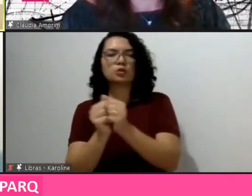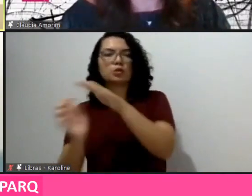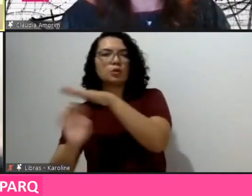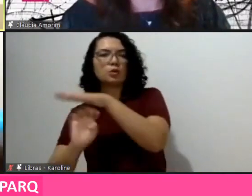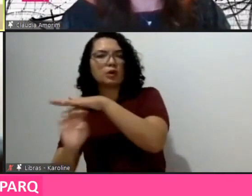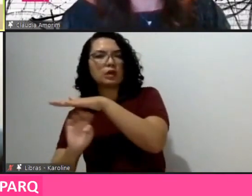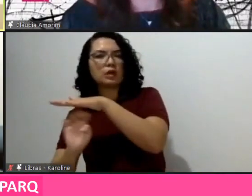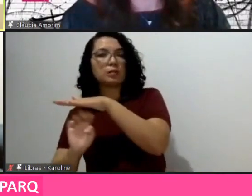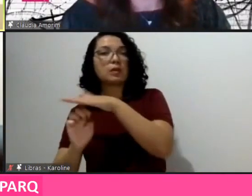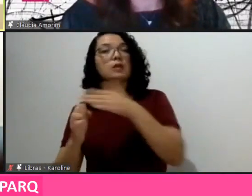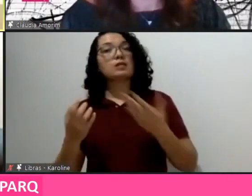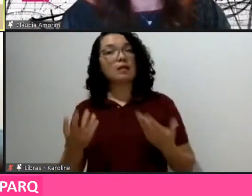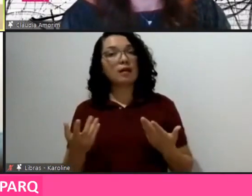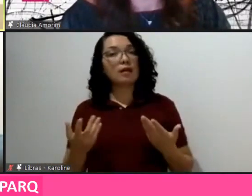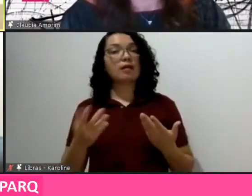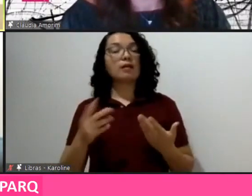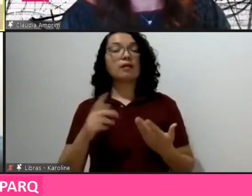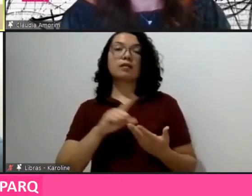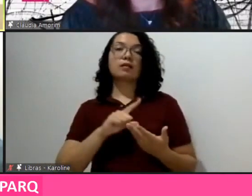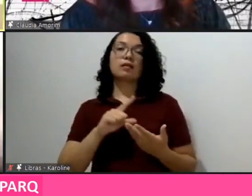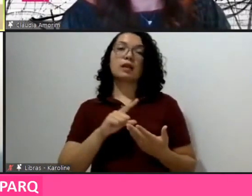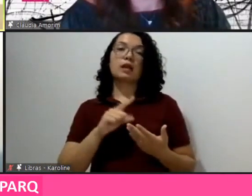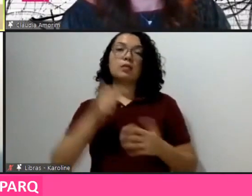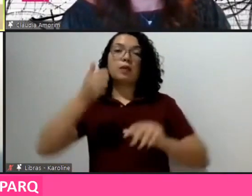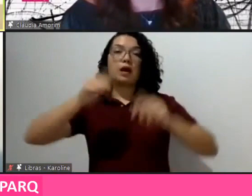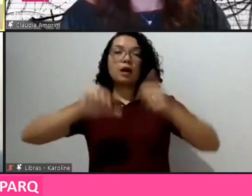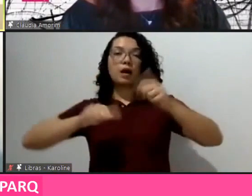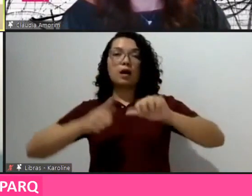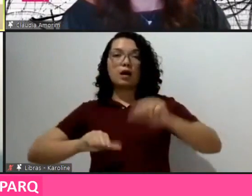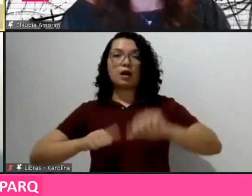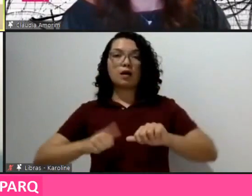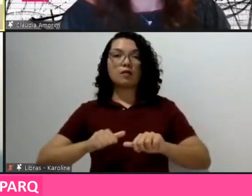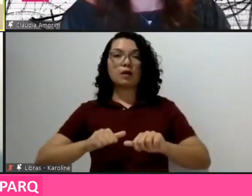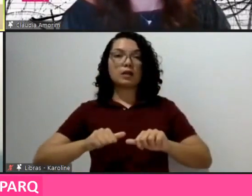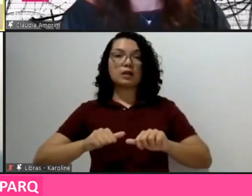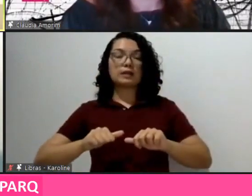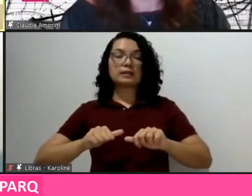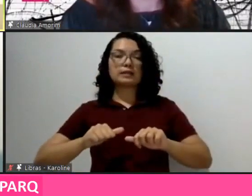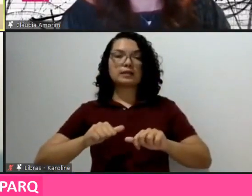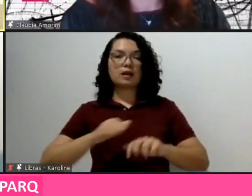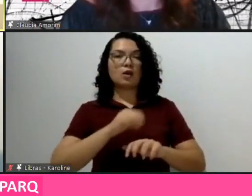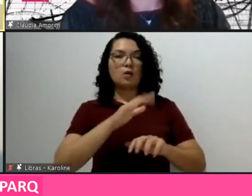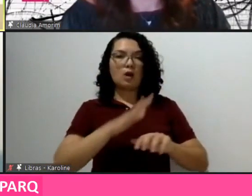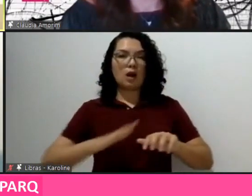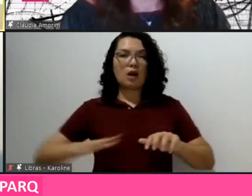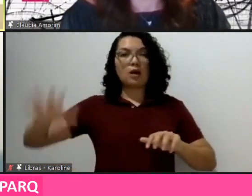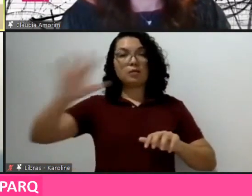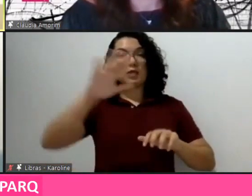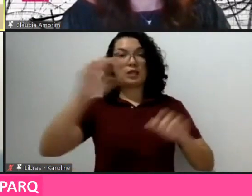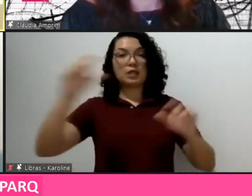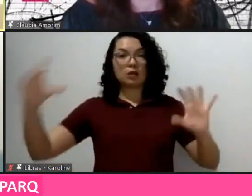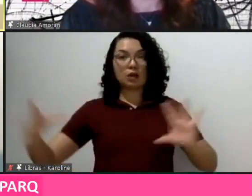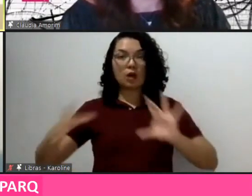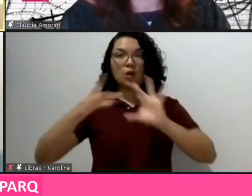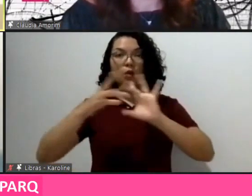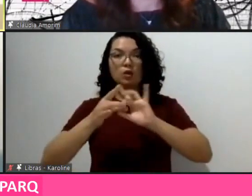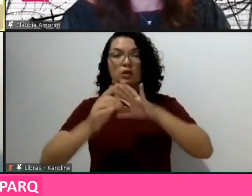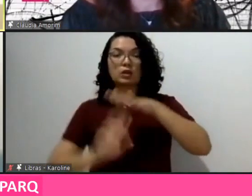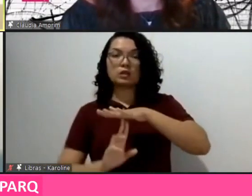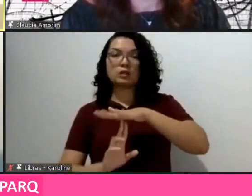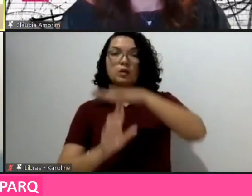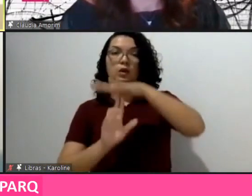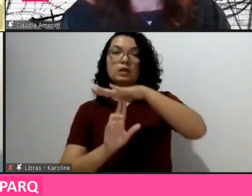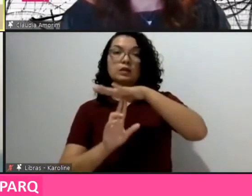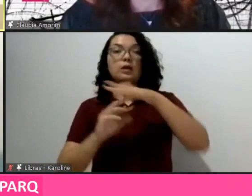componente de avaliação ambiental que é vinculada à reitoria, no nosso caso. Então, com isso se pode